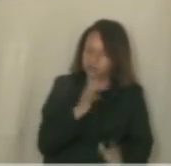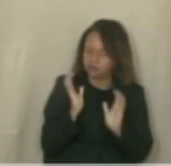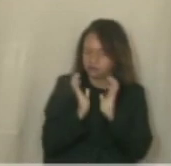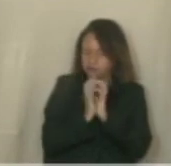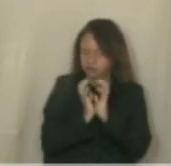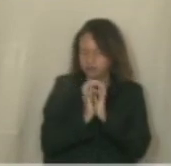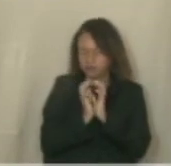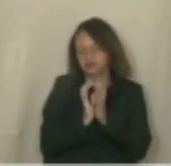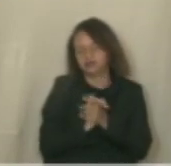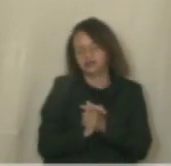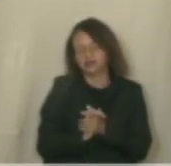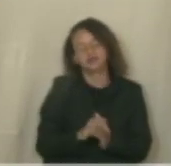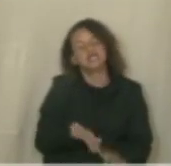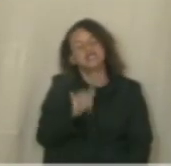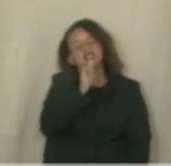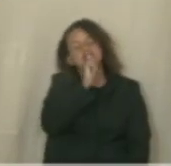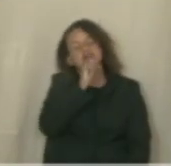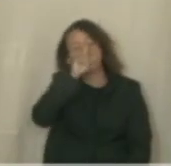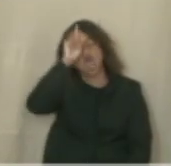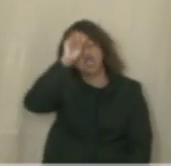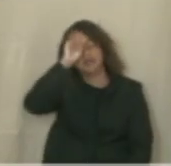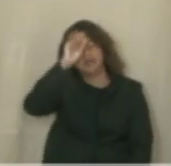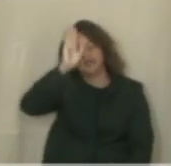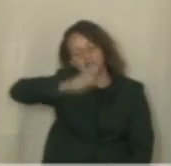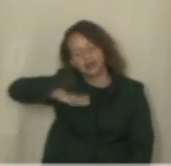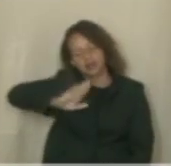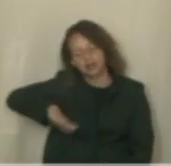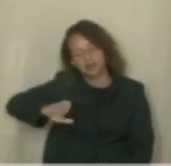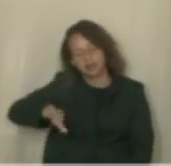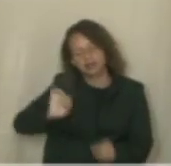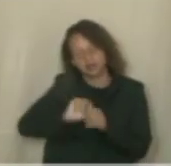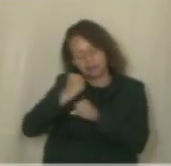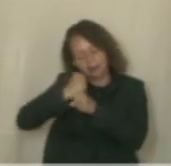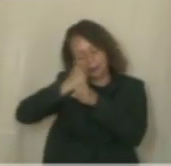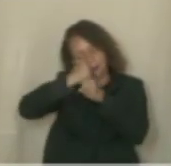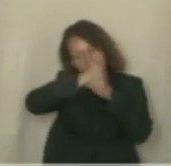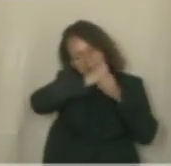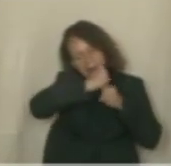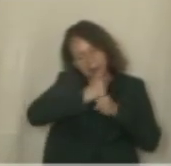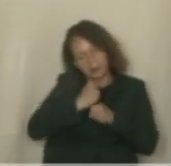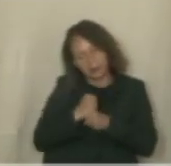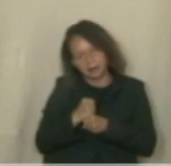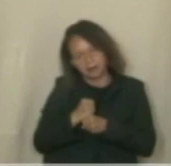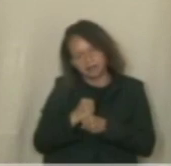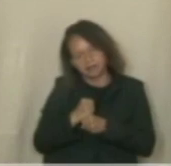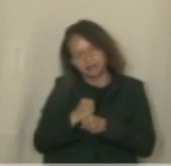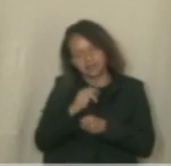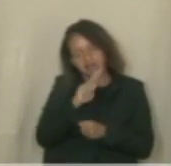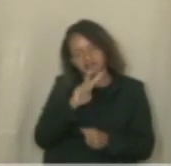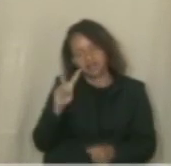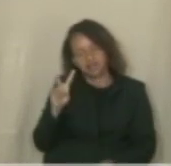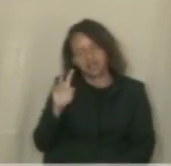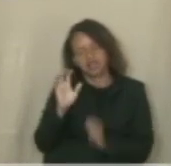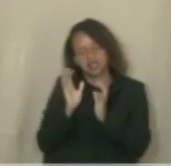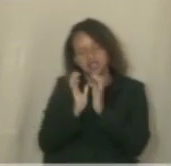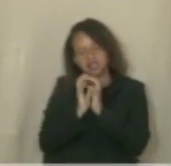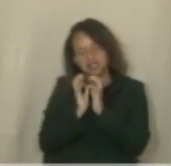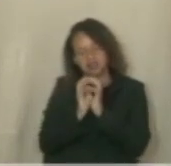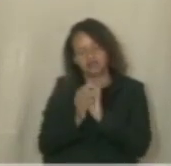Recife. Por exemplo, o Hospital da Criança, que está sendo construído na Avenida Recife,